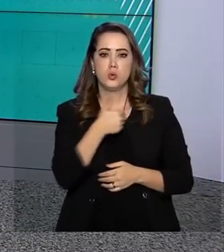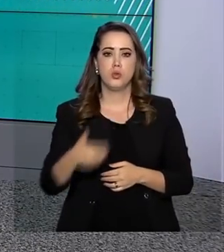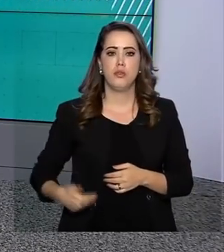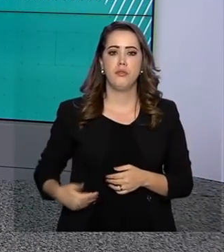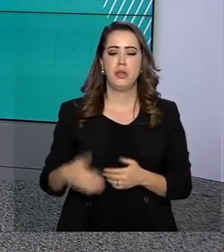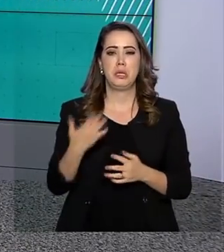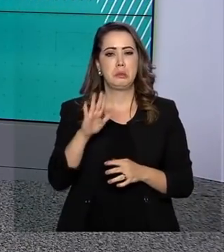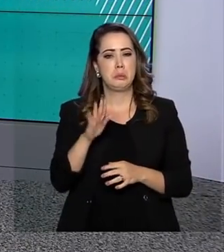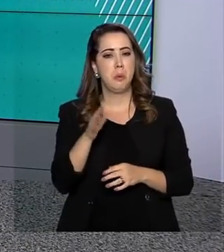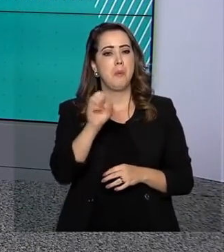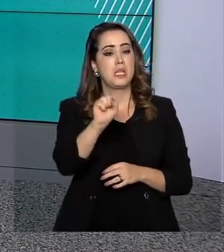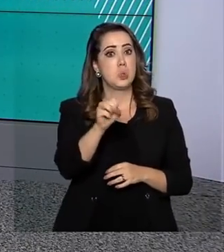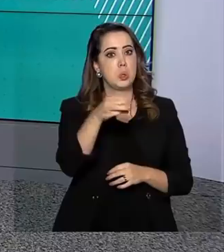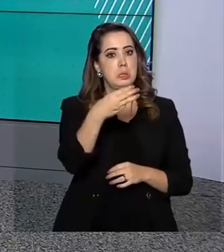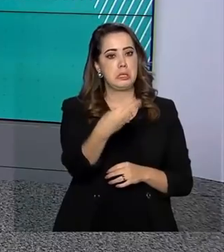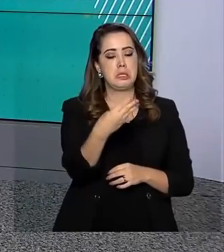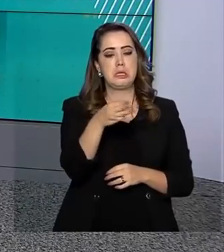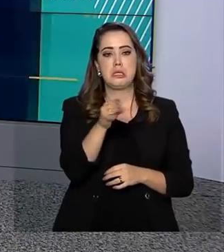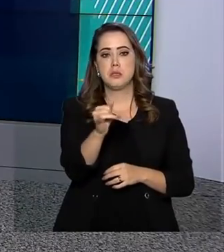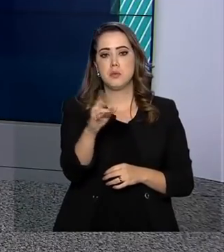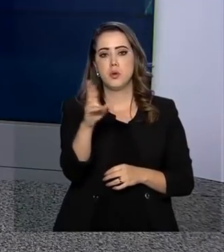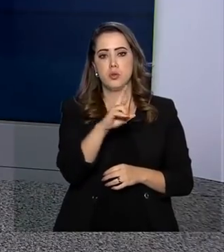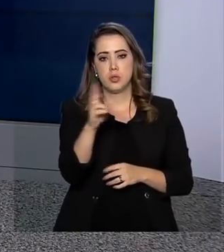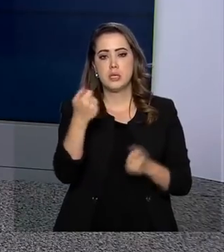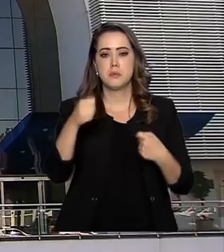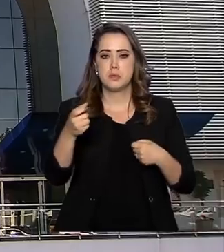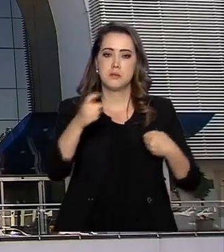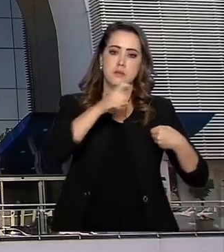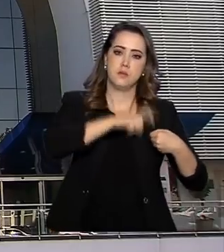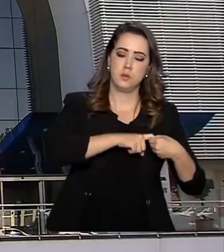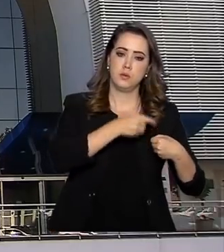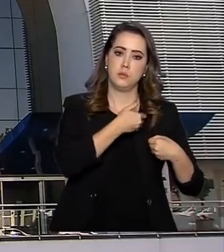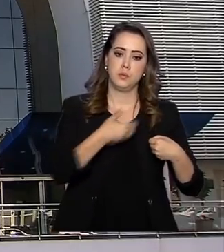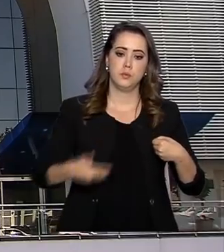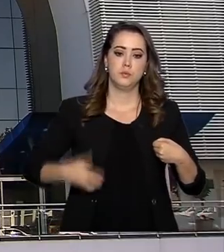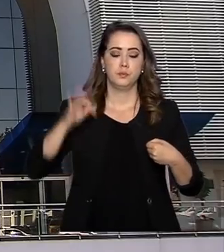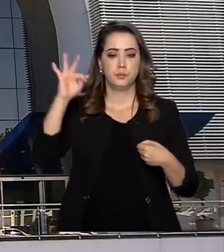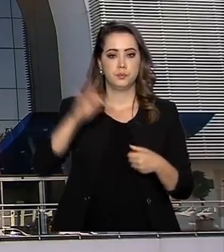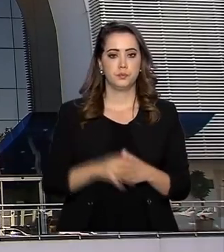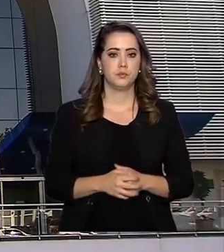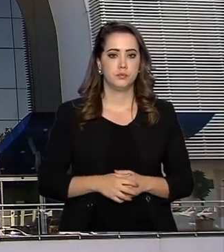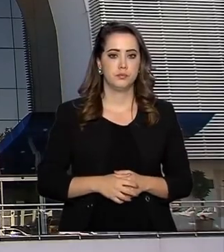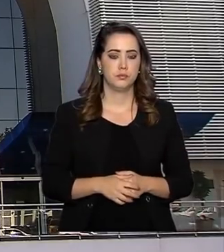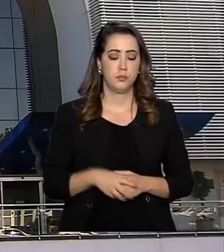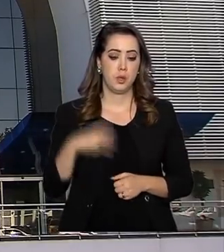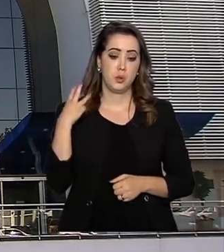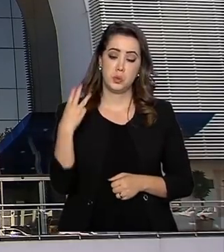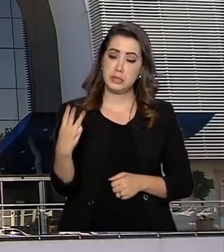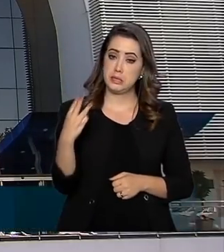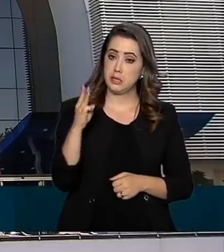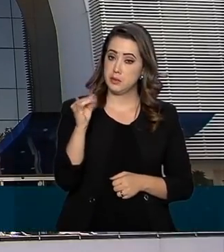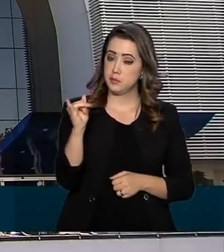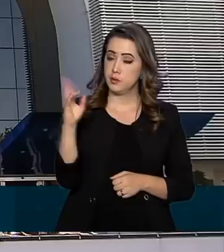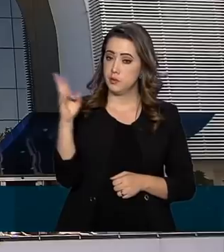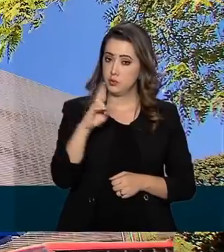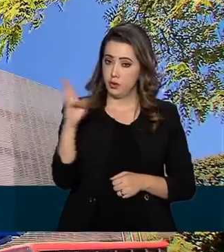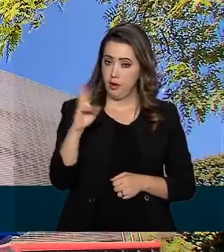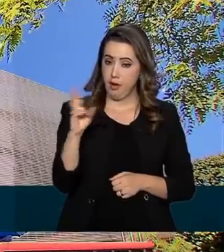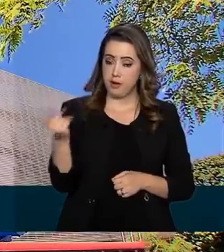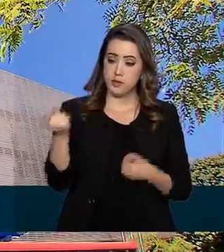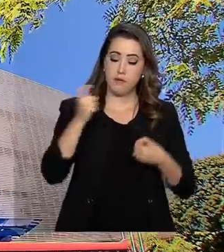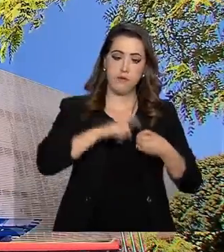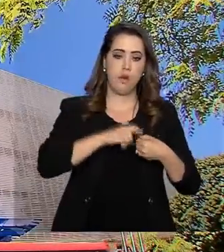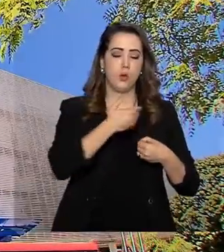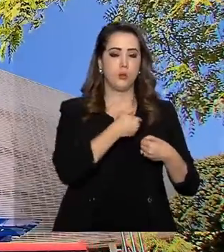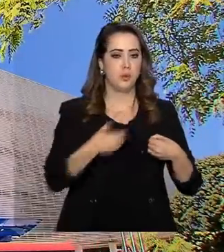cerca de 83 bilhões de reais. Os 3 bilhões de reais devolvidos pela Caixa Econômica Federal vão